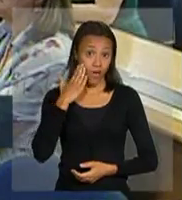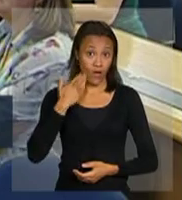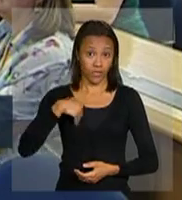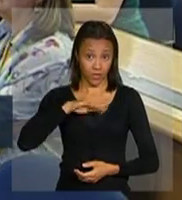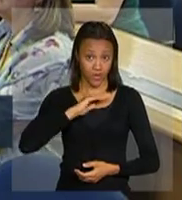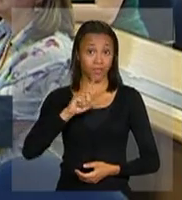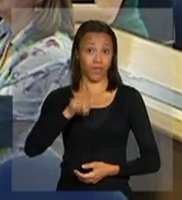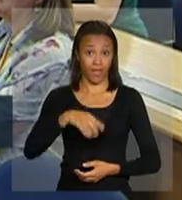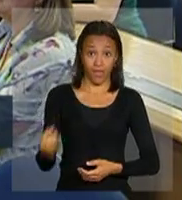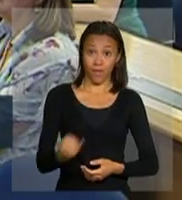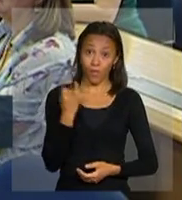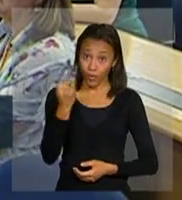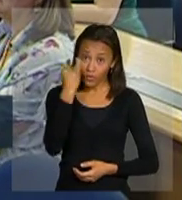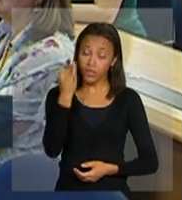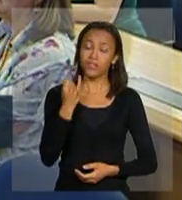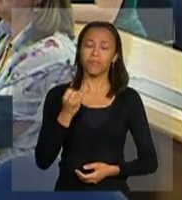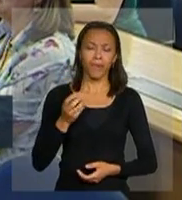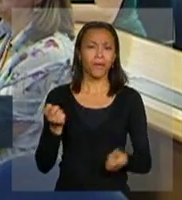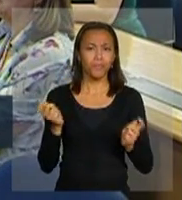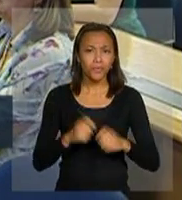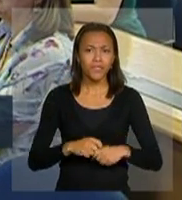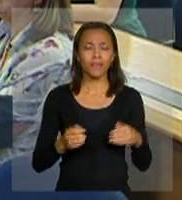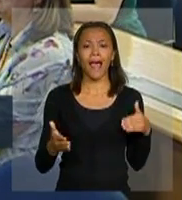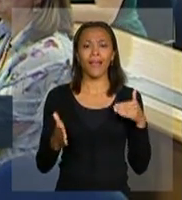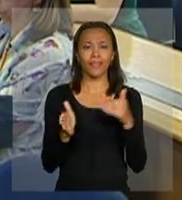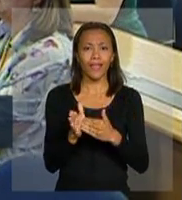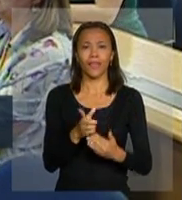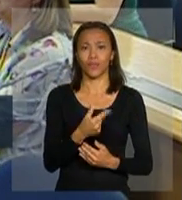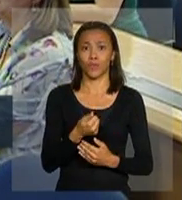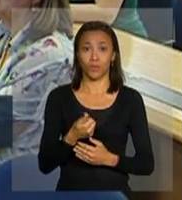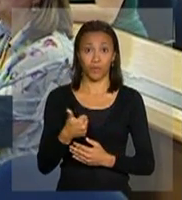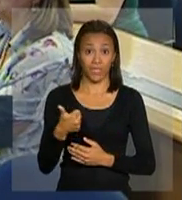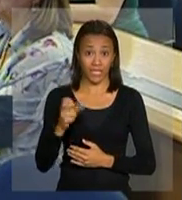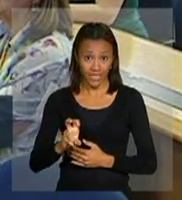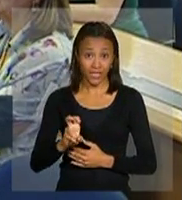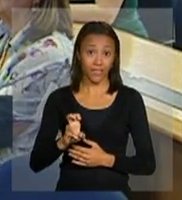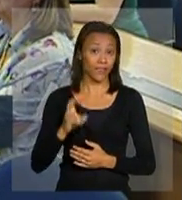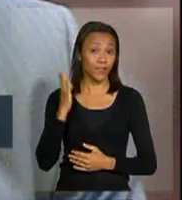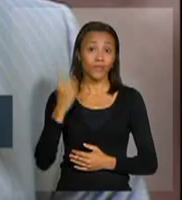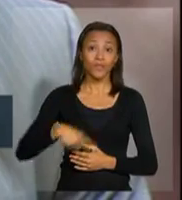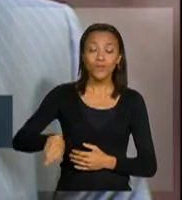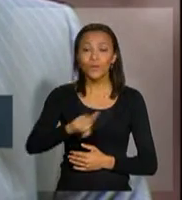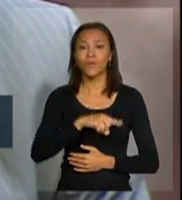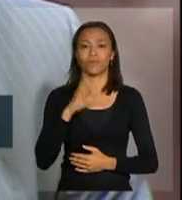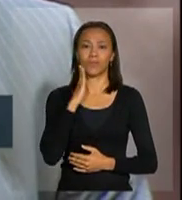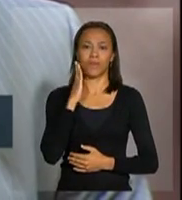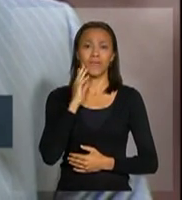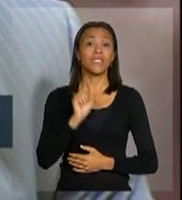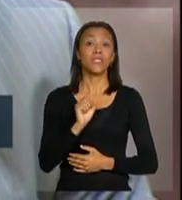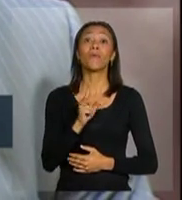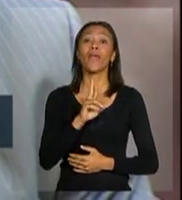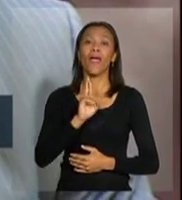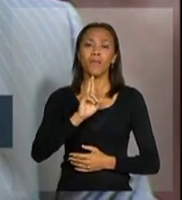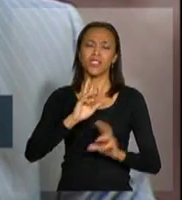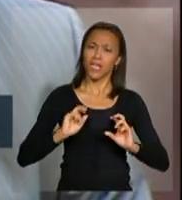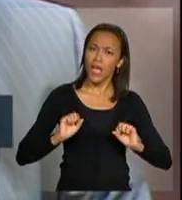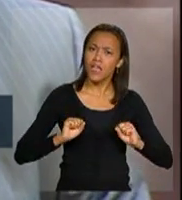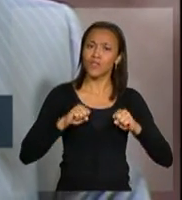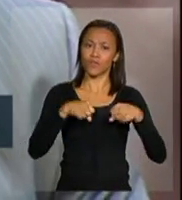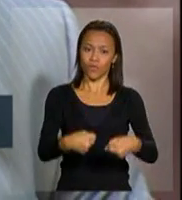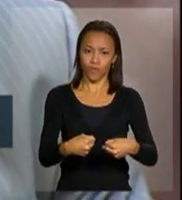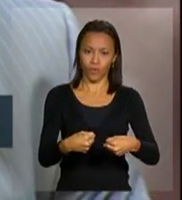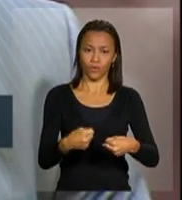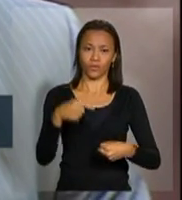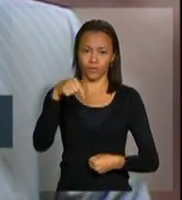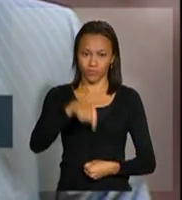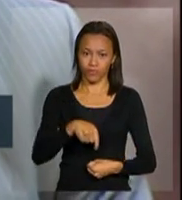para que possamos efetivamente chegar a 2015 com acesso universal. Isso representa parte do esforço global do Unaids